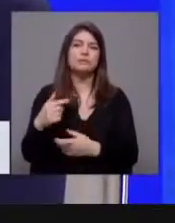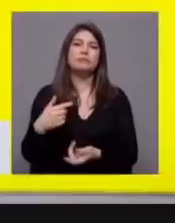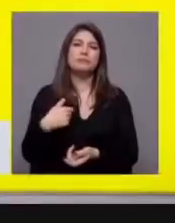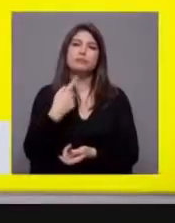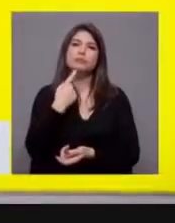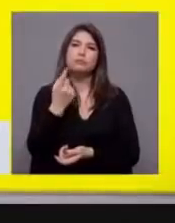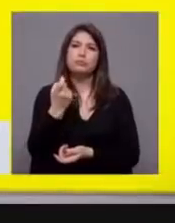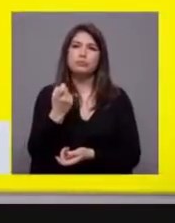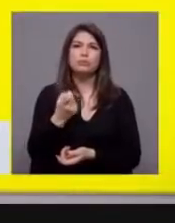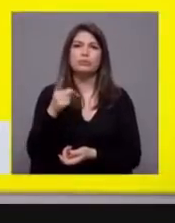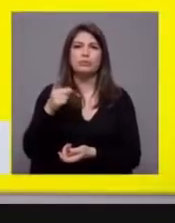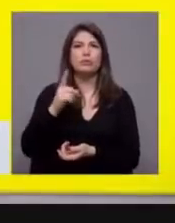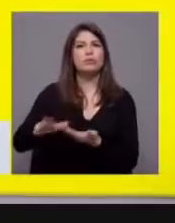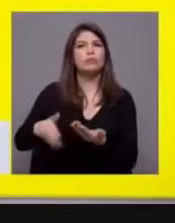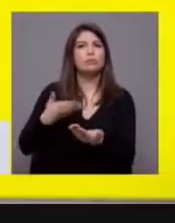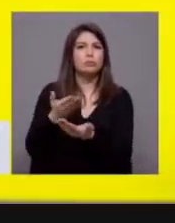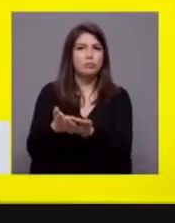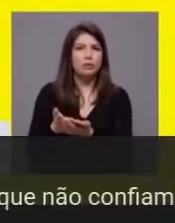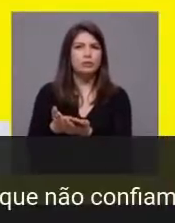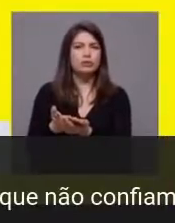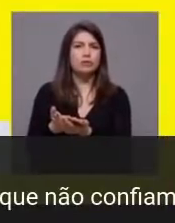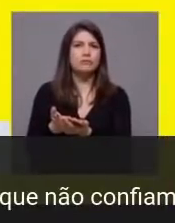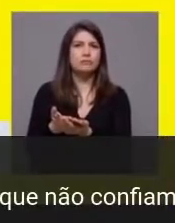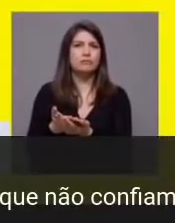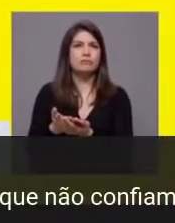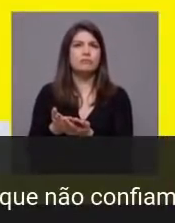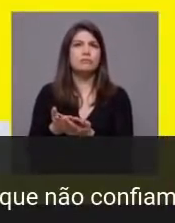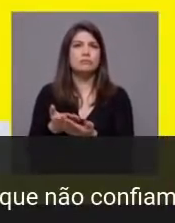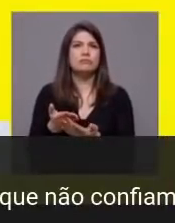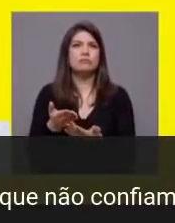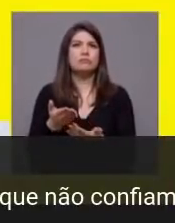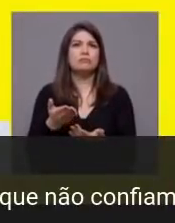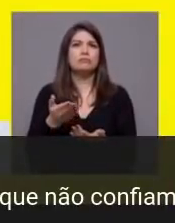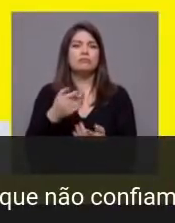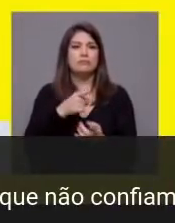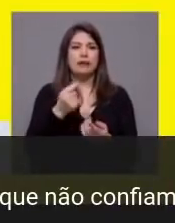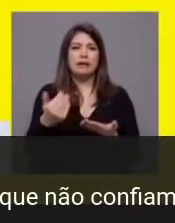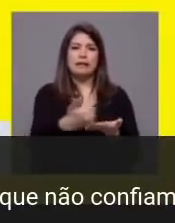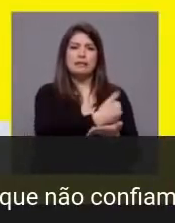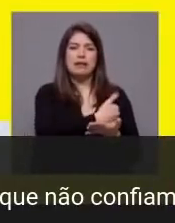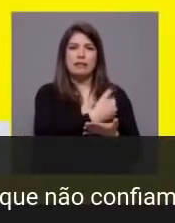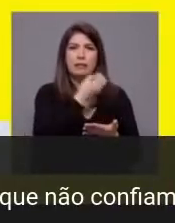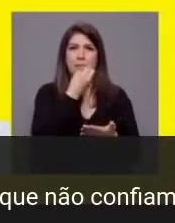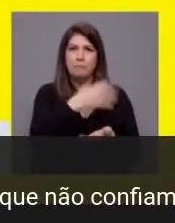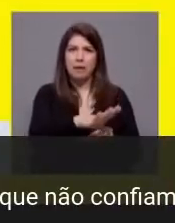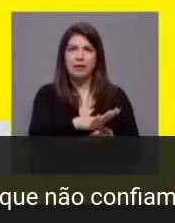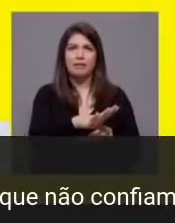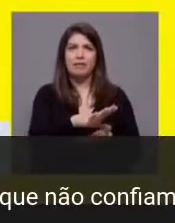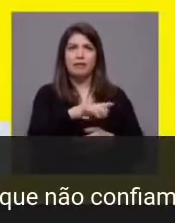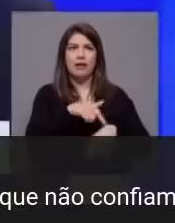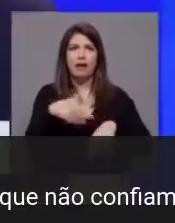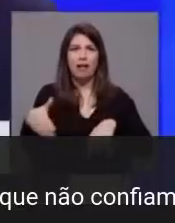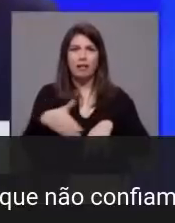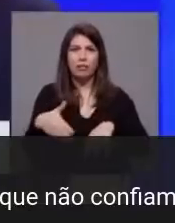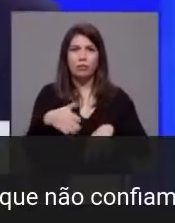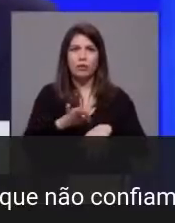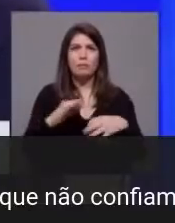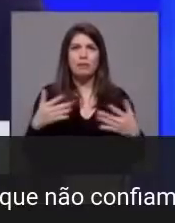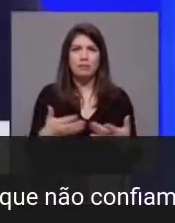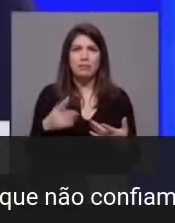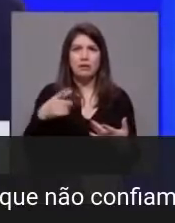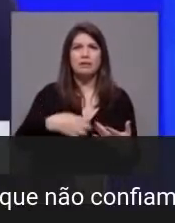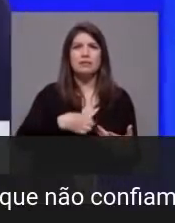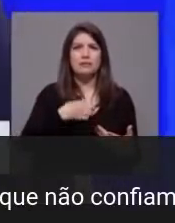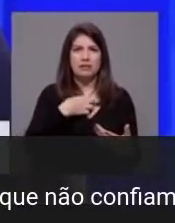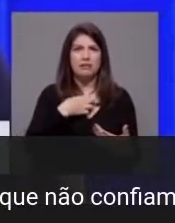era uma proposta razoável, significava perder esta receita e numa altura de pandemia. Fez sentido? Faz